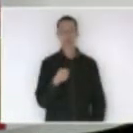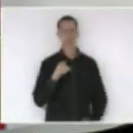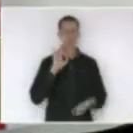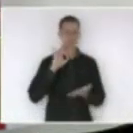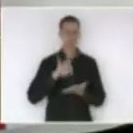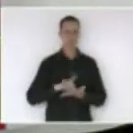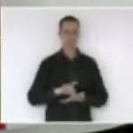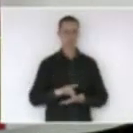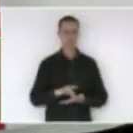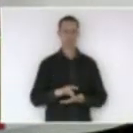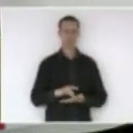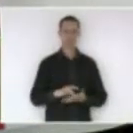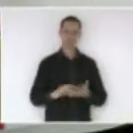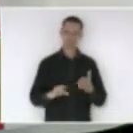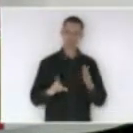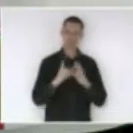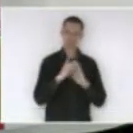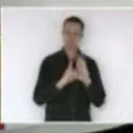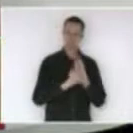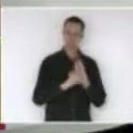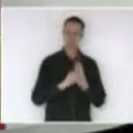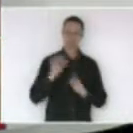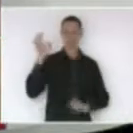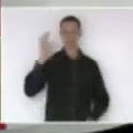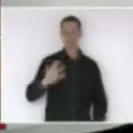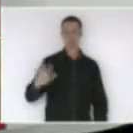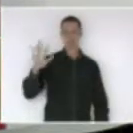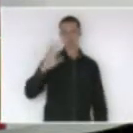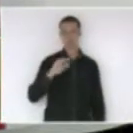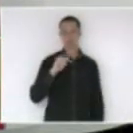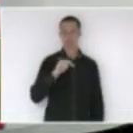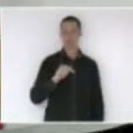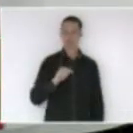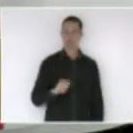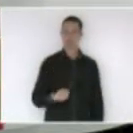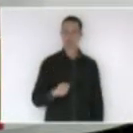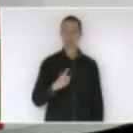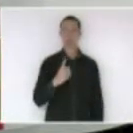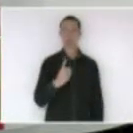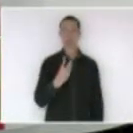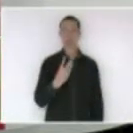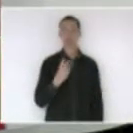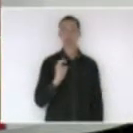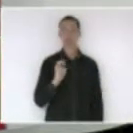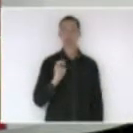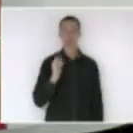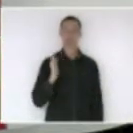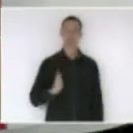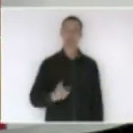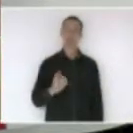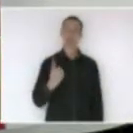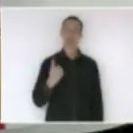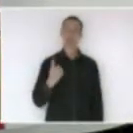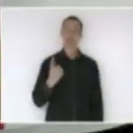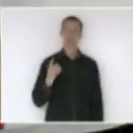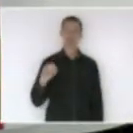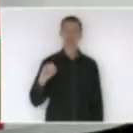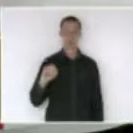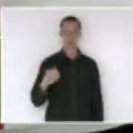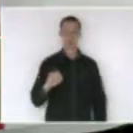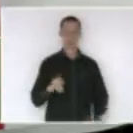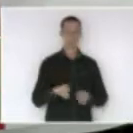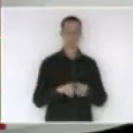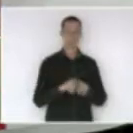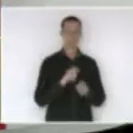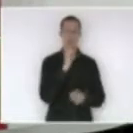regulamentada pelo decreto federal 7.185 de 2010. Então, também não se cumpre a lei da